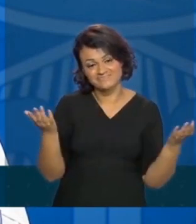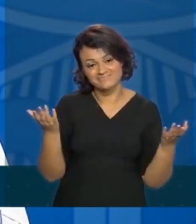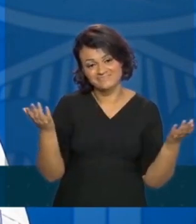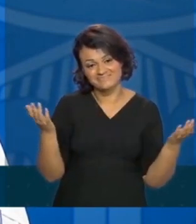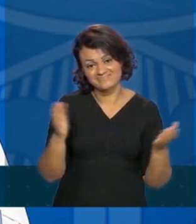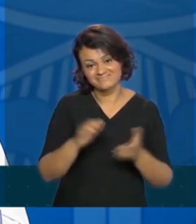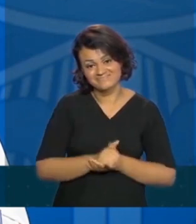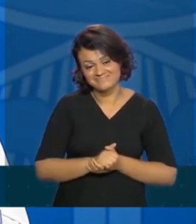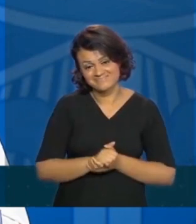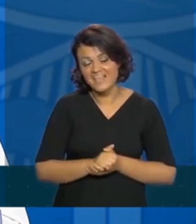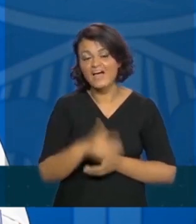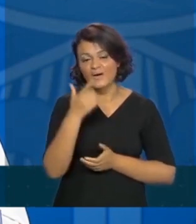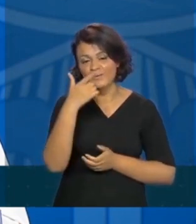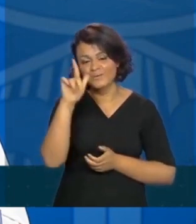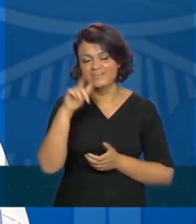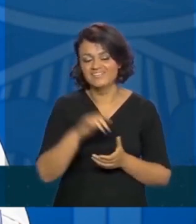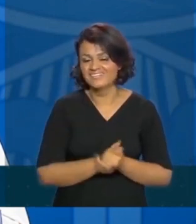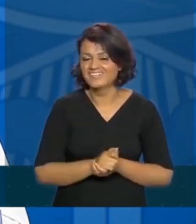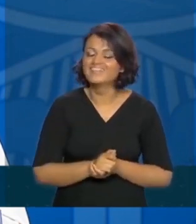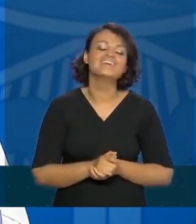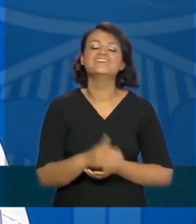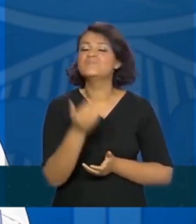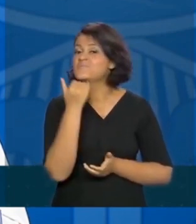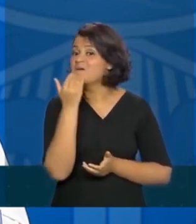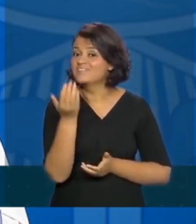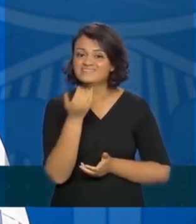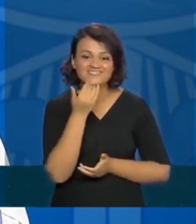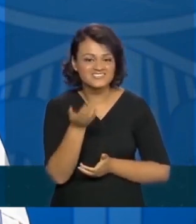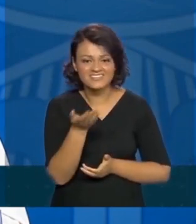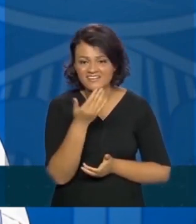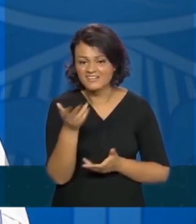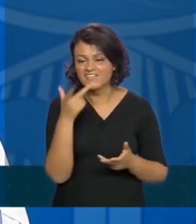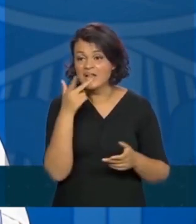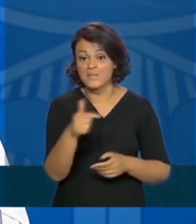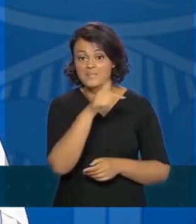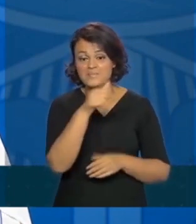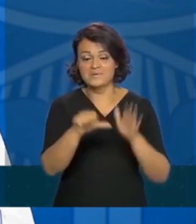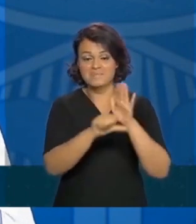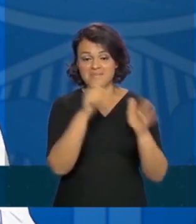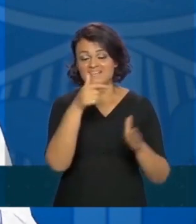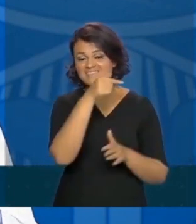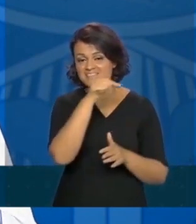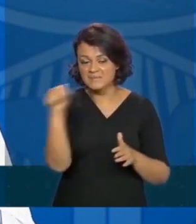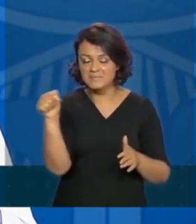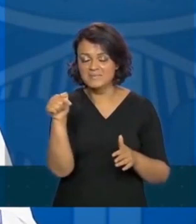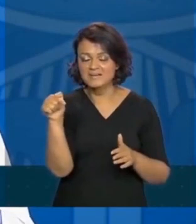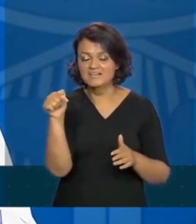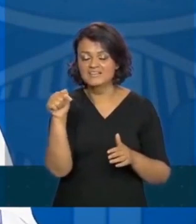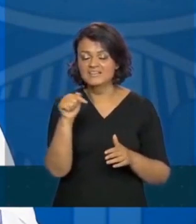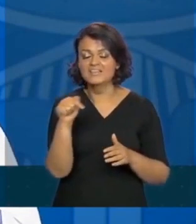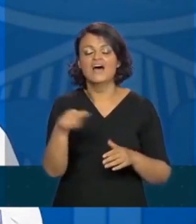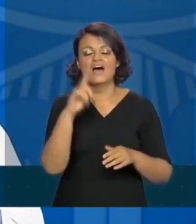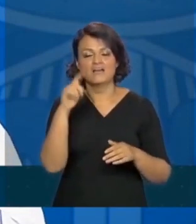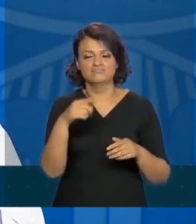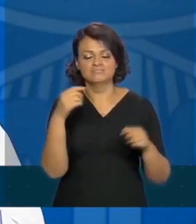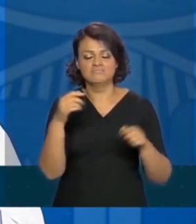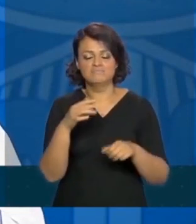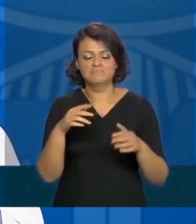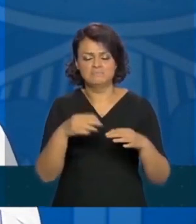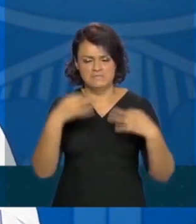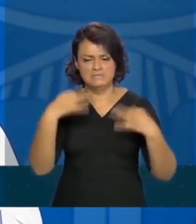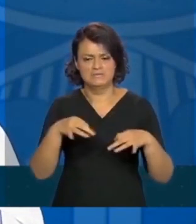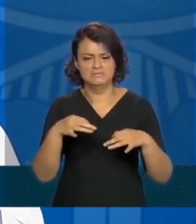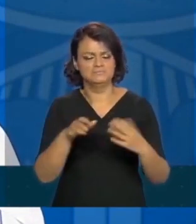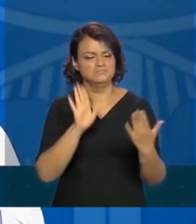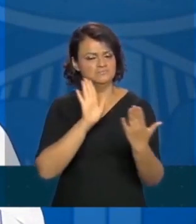se... E outra, não adianta também na primeira semana que a gente está enfrentando, na segunda semana que a gente